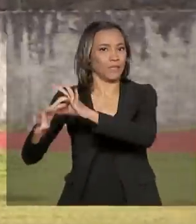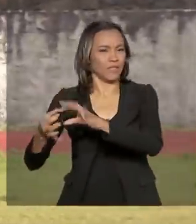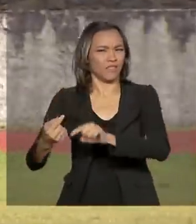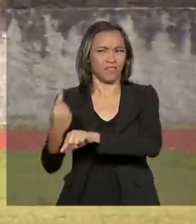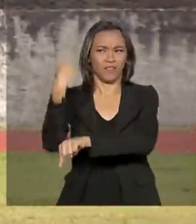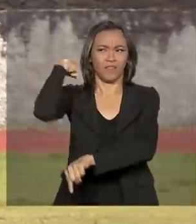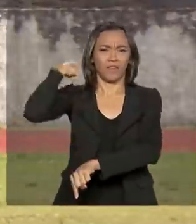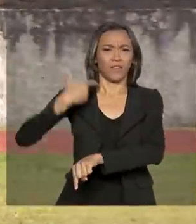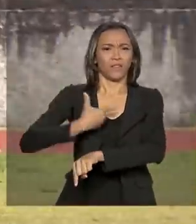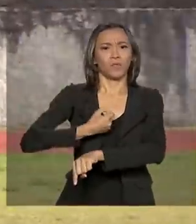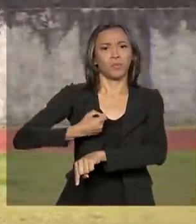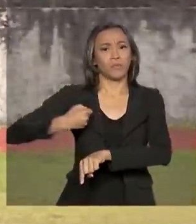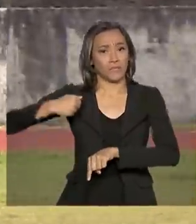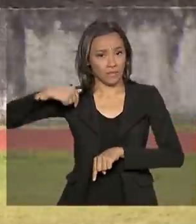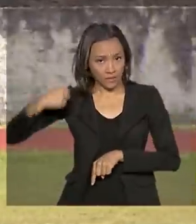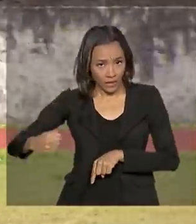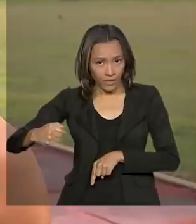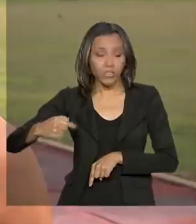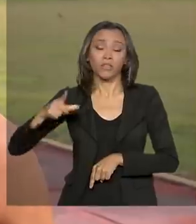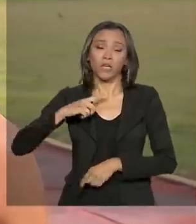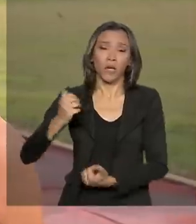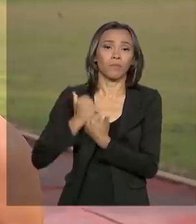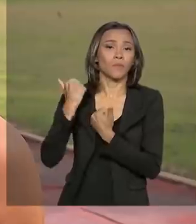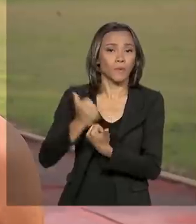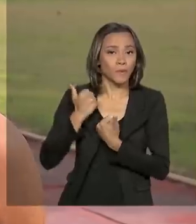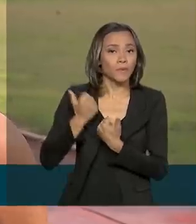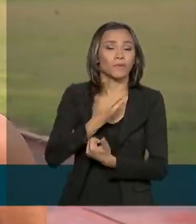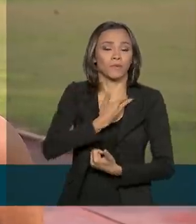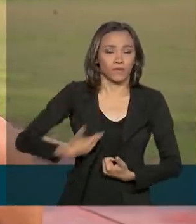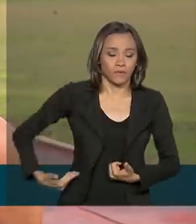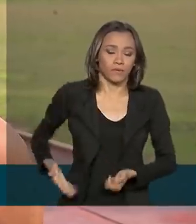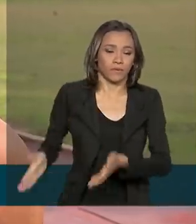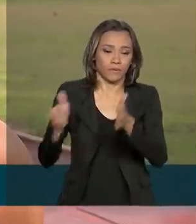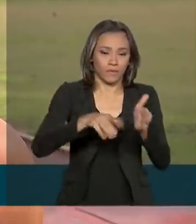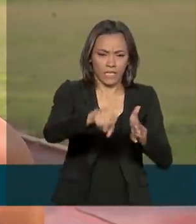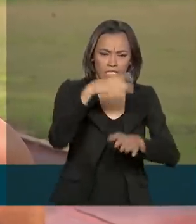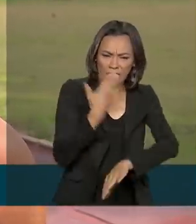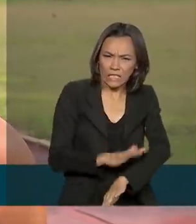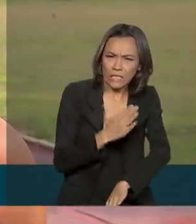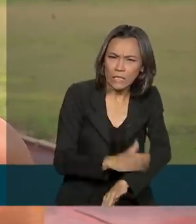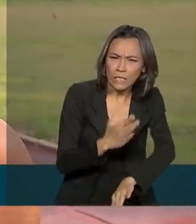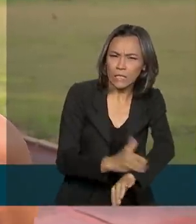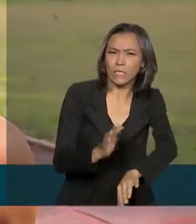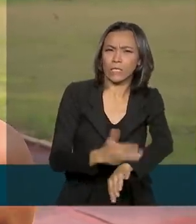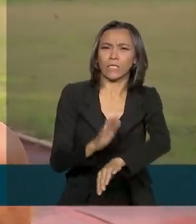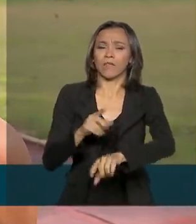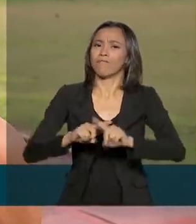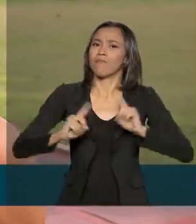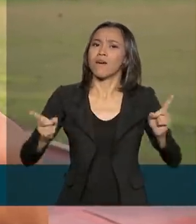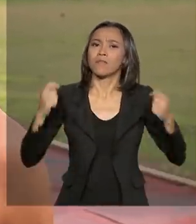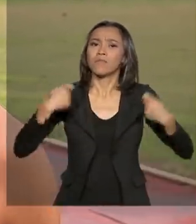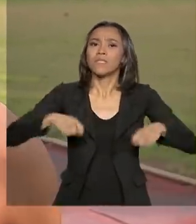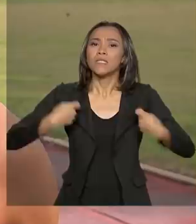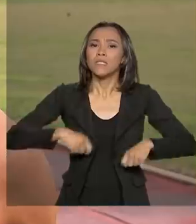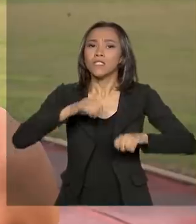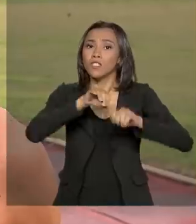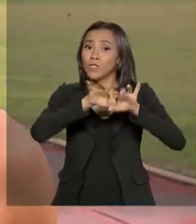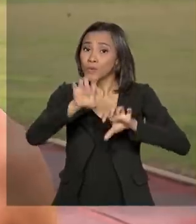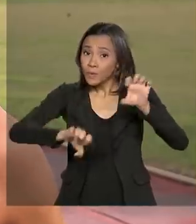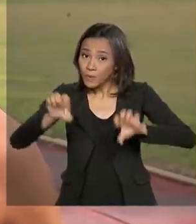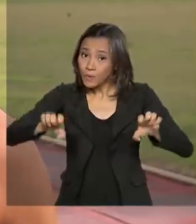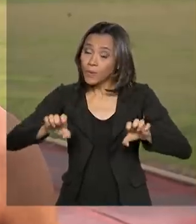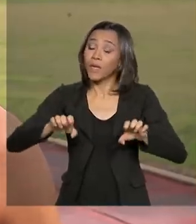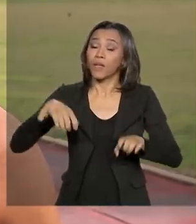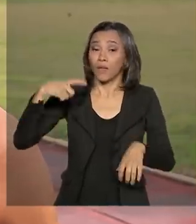2007, recebe o auxílio do programa. A gente treina, se dedica, mas a gente precisa de estrutura. E a Bolsa Atleta